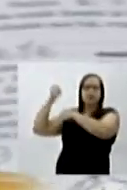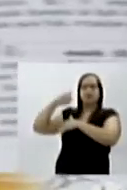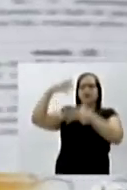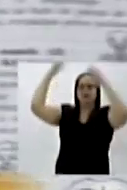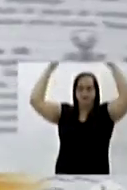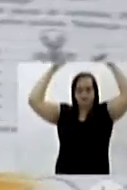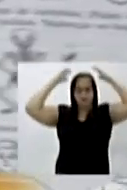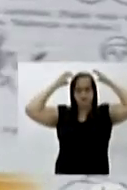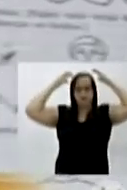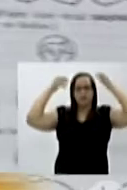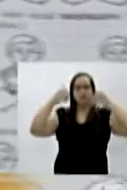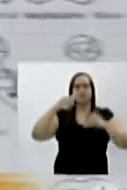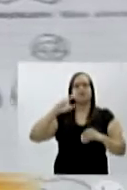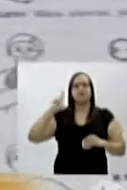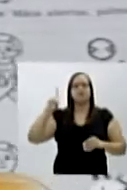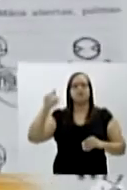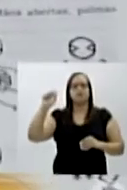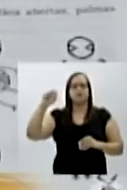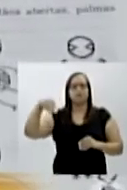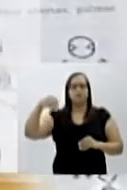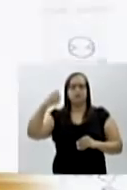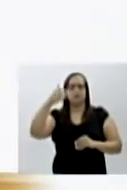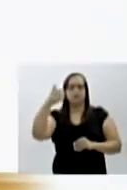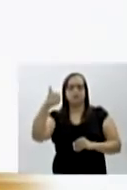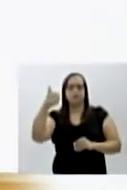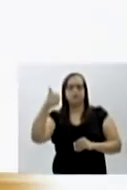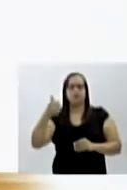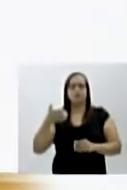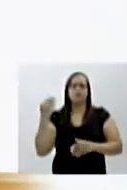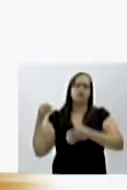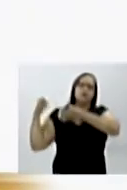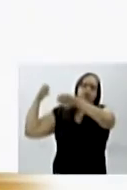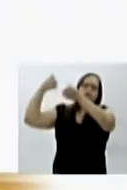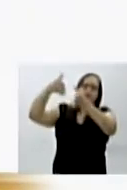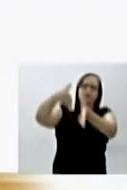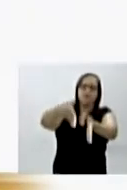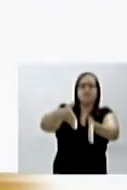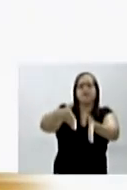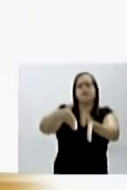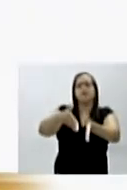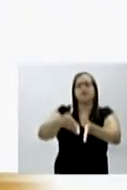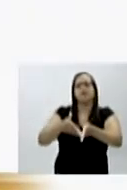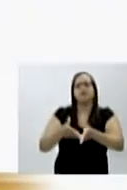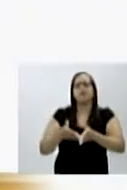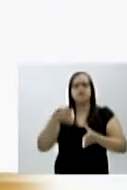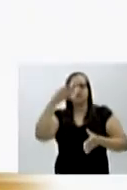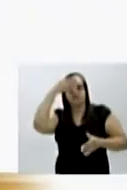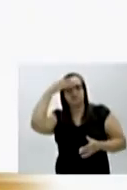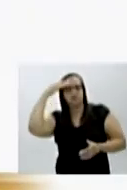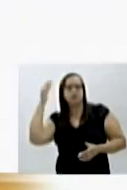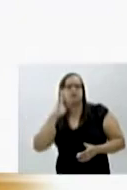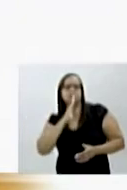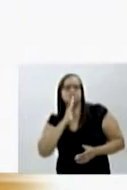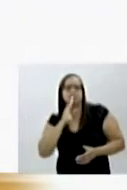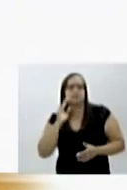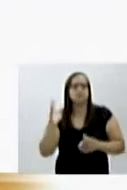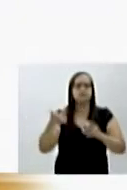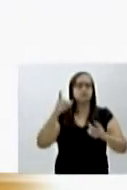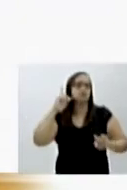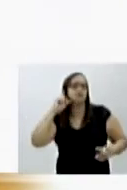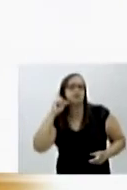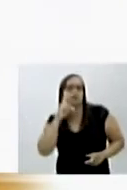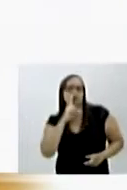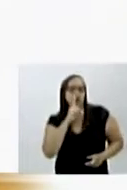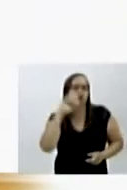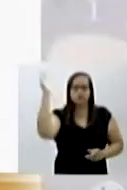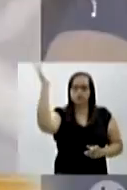quando Dom Pedro I convidou o francês Edouard Rouet para compartilhar os seus conhecimentos com os deficientes